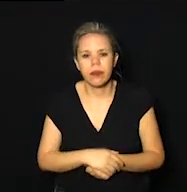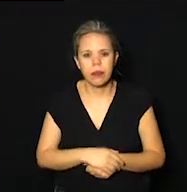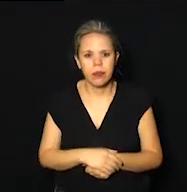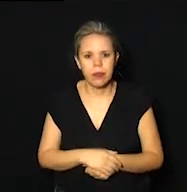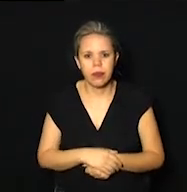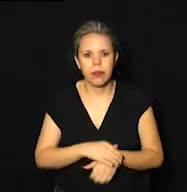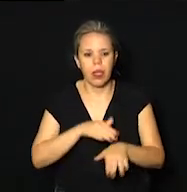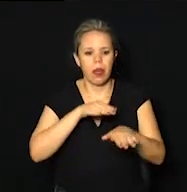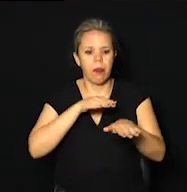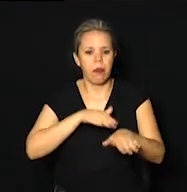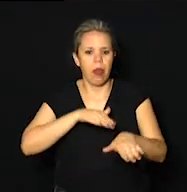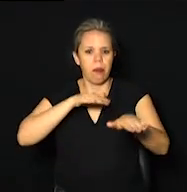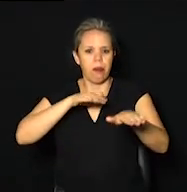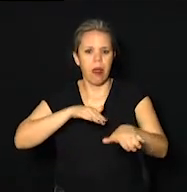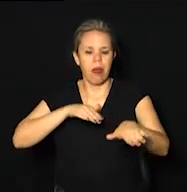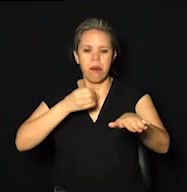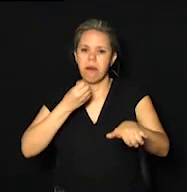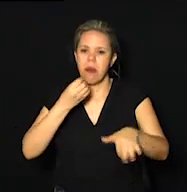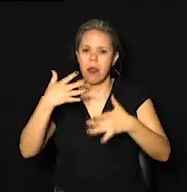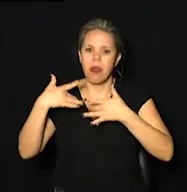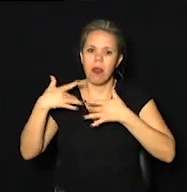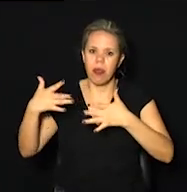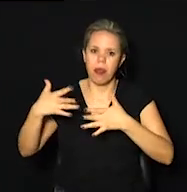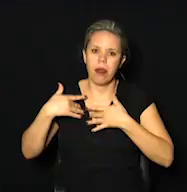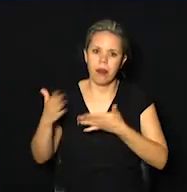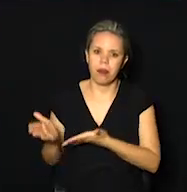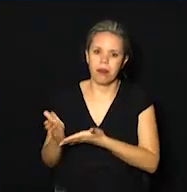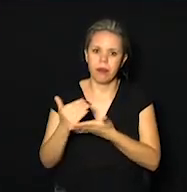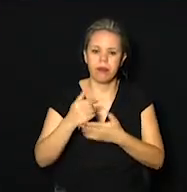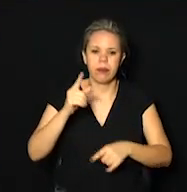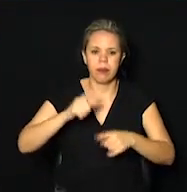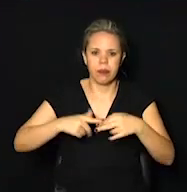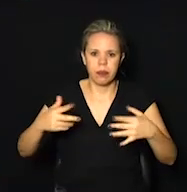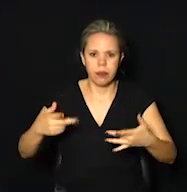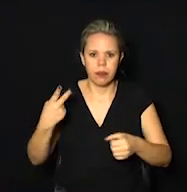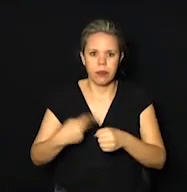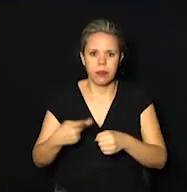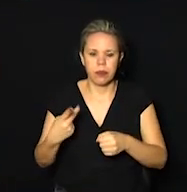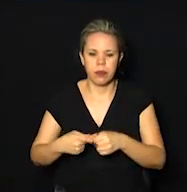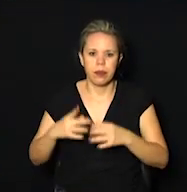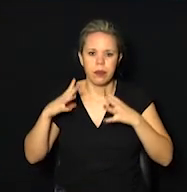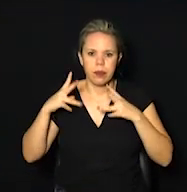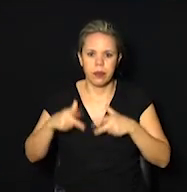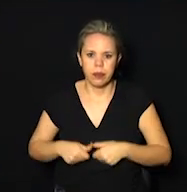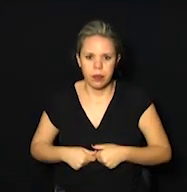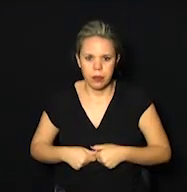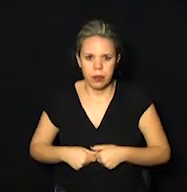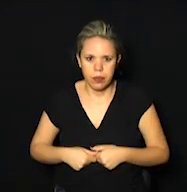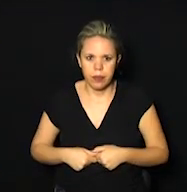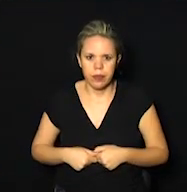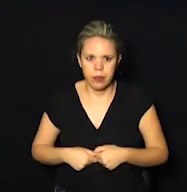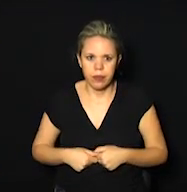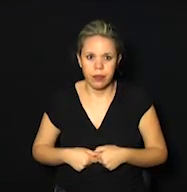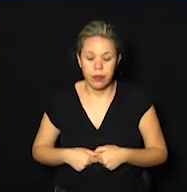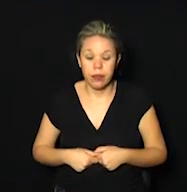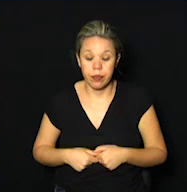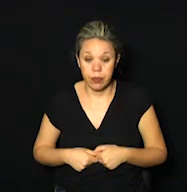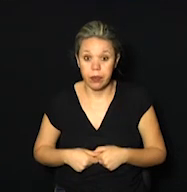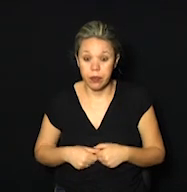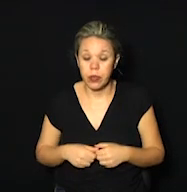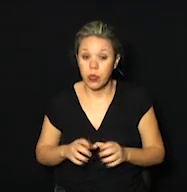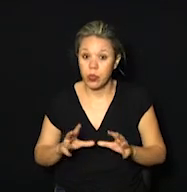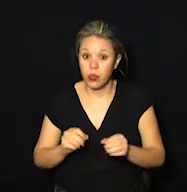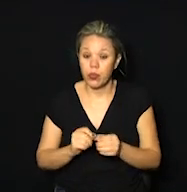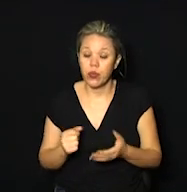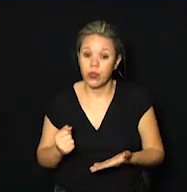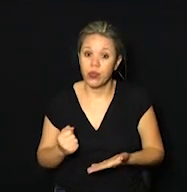a carreata do bem vai arrecadar aí alimentos e produtos de limpeza e higiene. Tudo que será